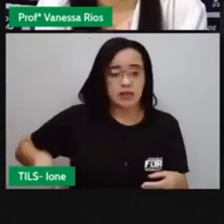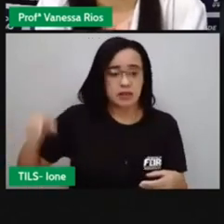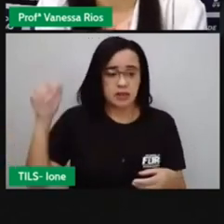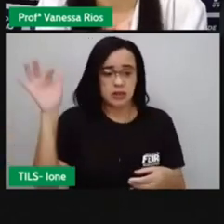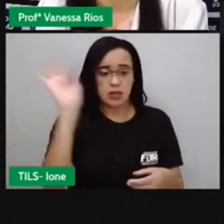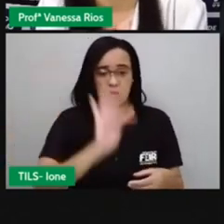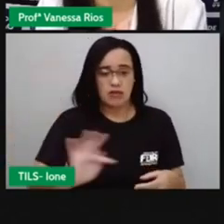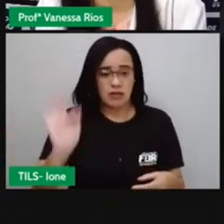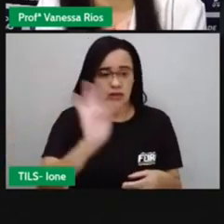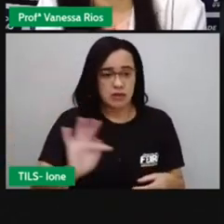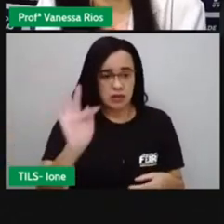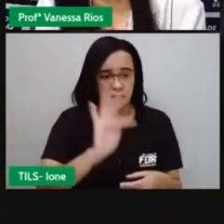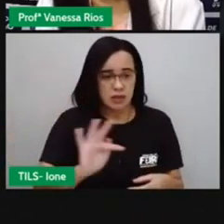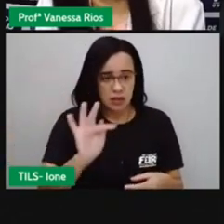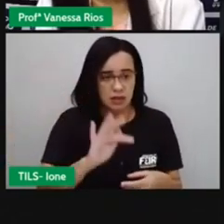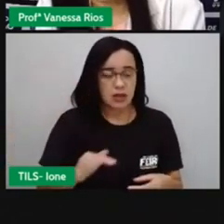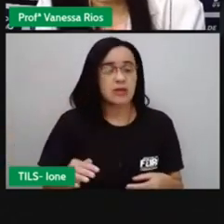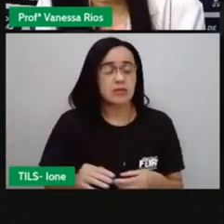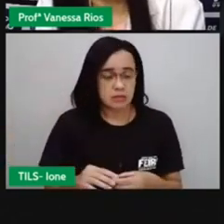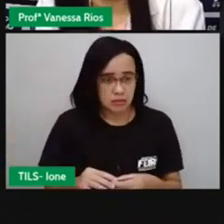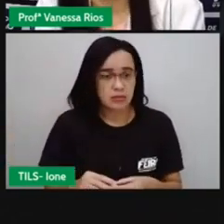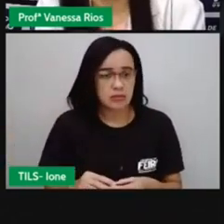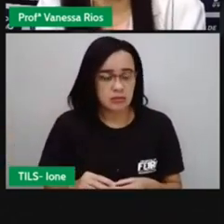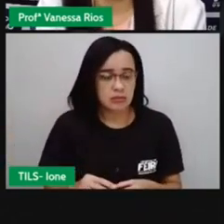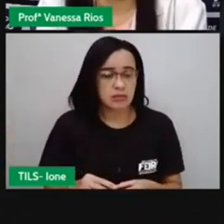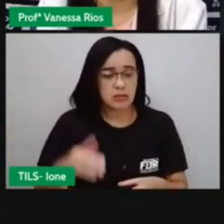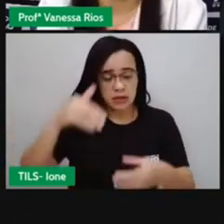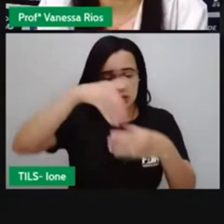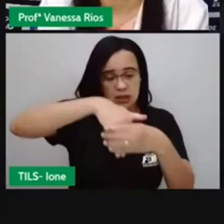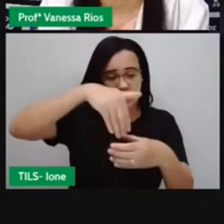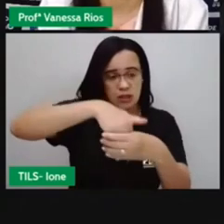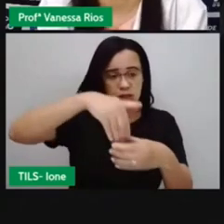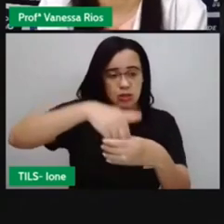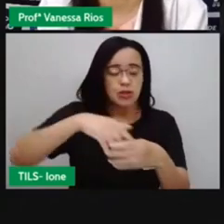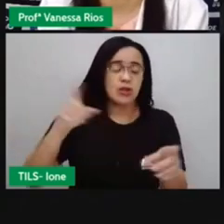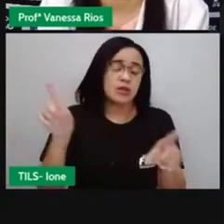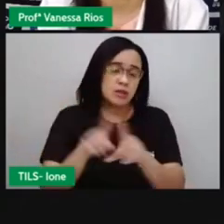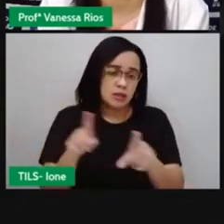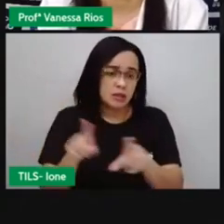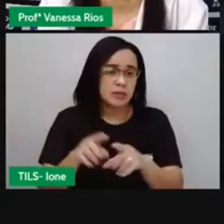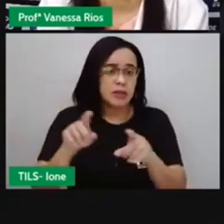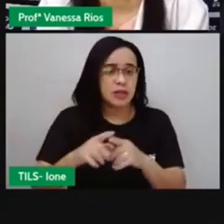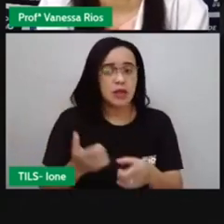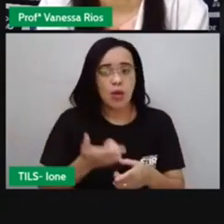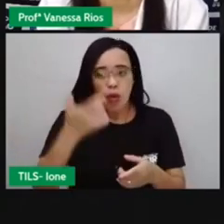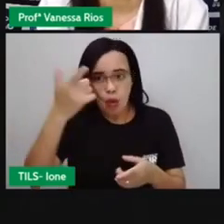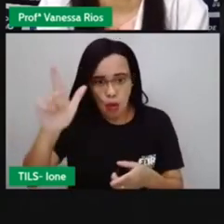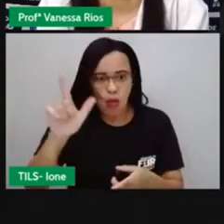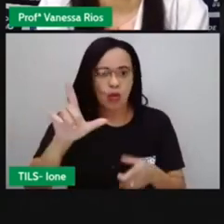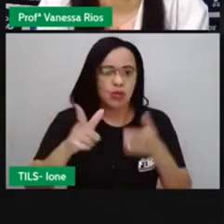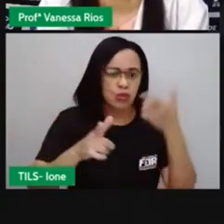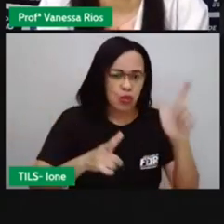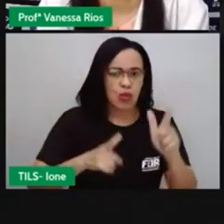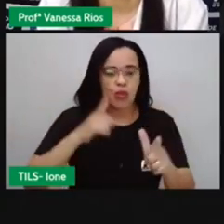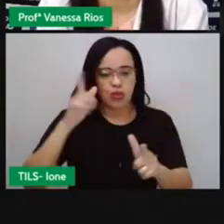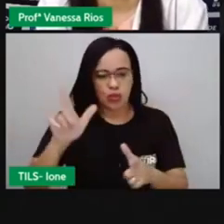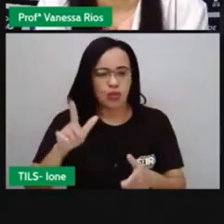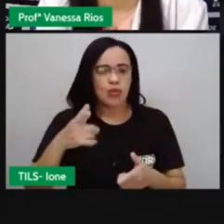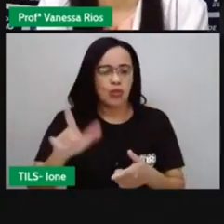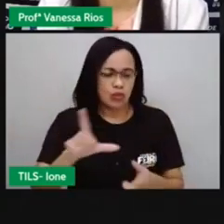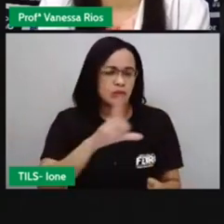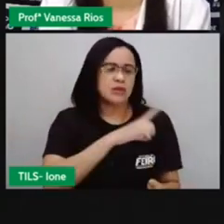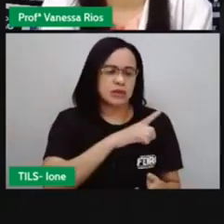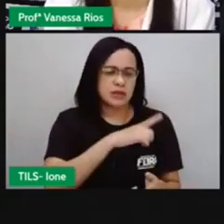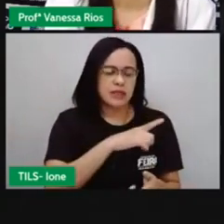mas aí as eleições acontecendo também em outros níveis, a gente já estudou sobre essa divisão de poder e a gente entende aí como